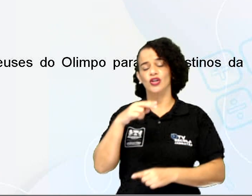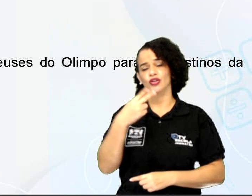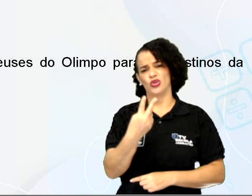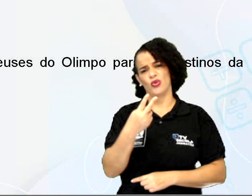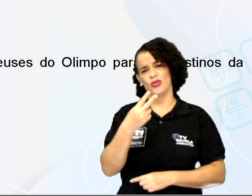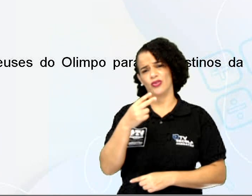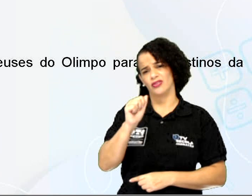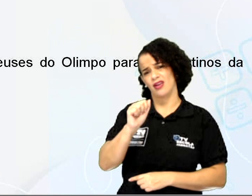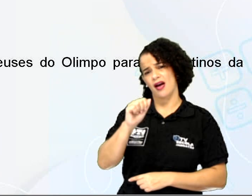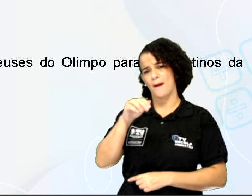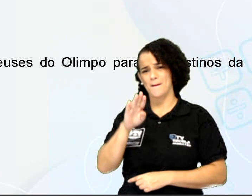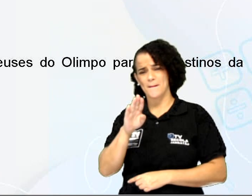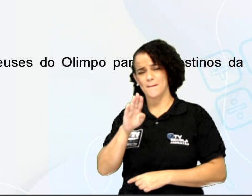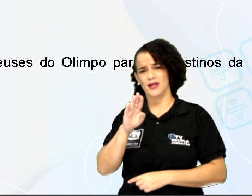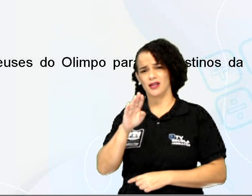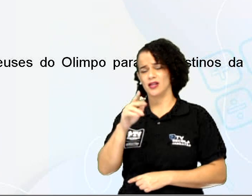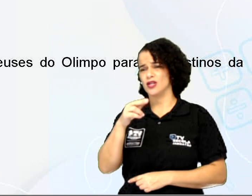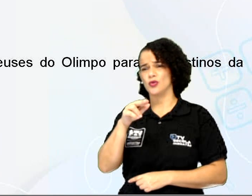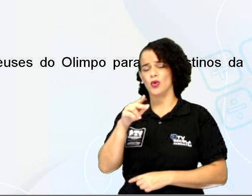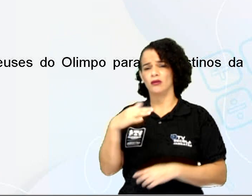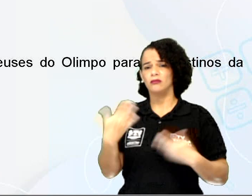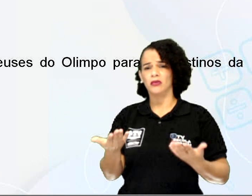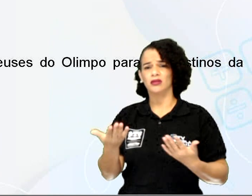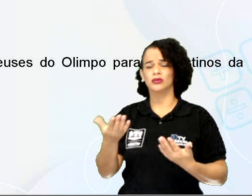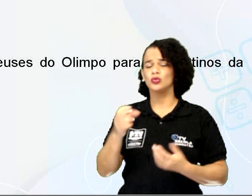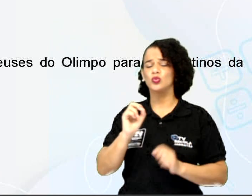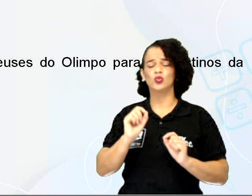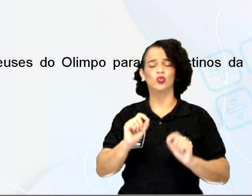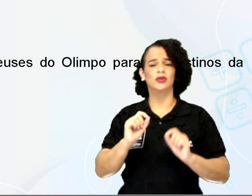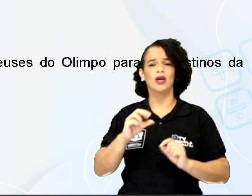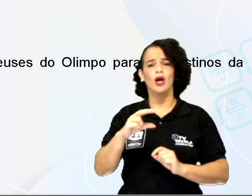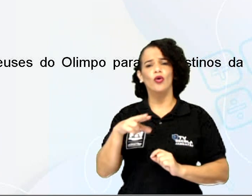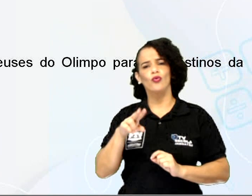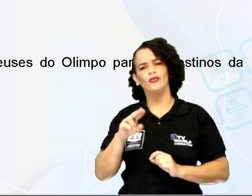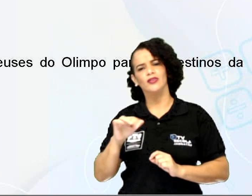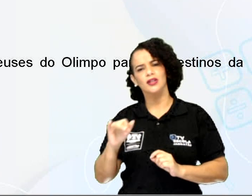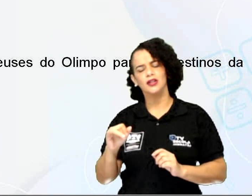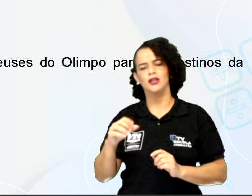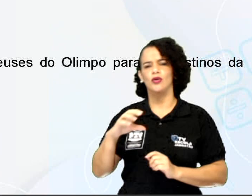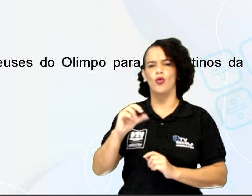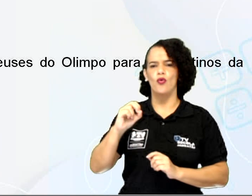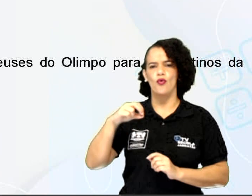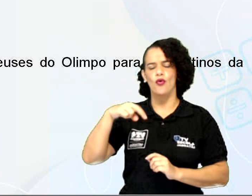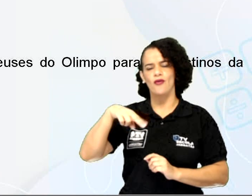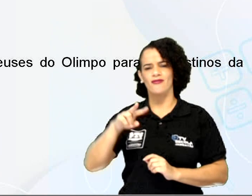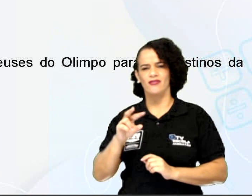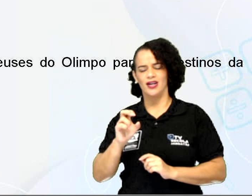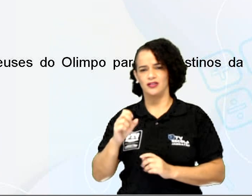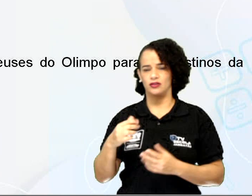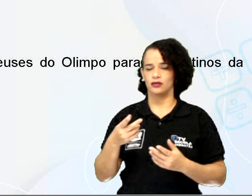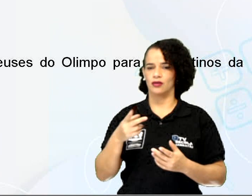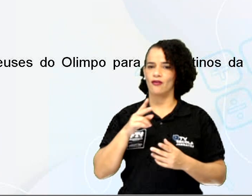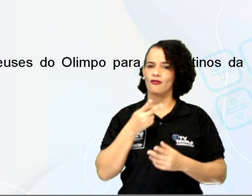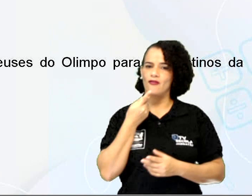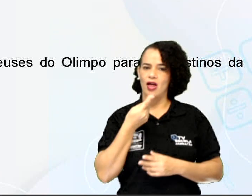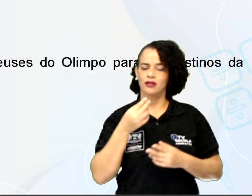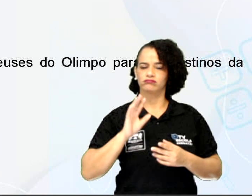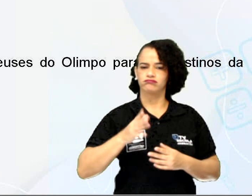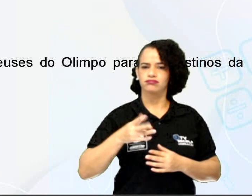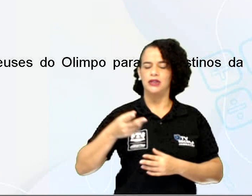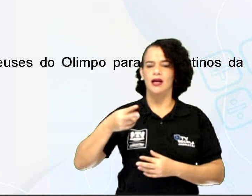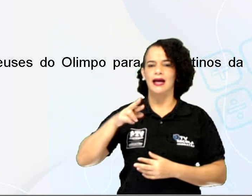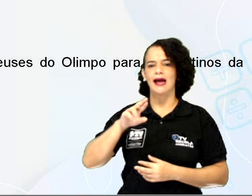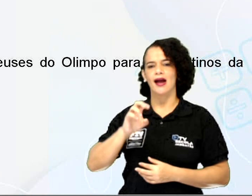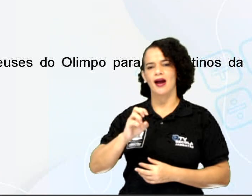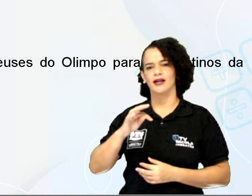Que é curvilíneo, convexo? Menino, venha dar a sua lição de retórica. Eu começo, atenienses,